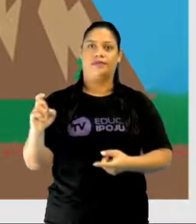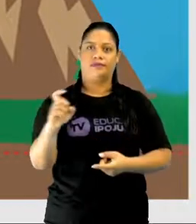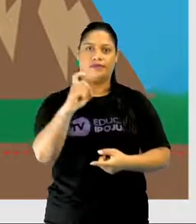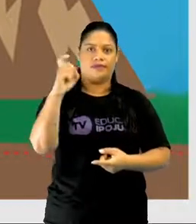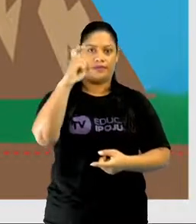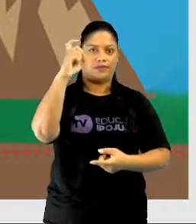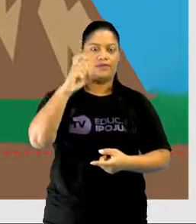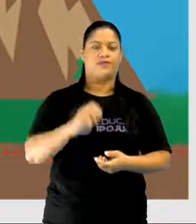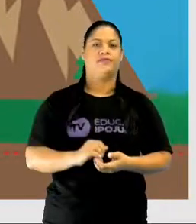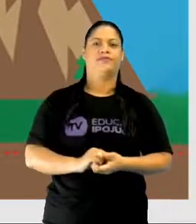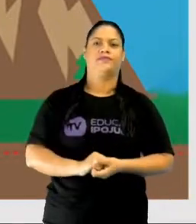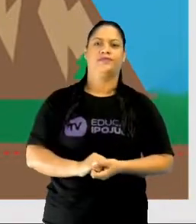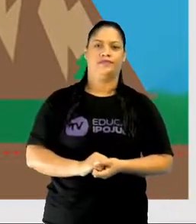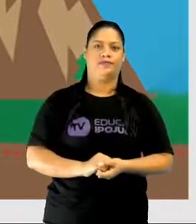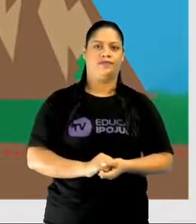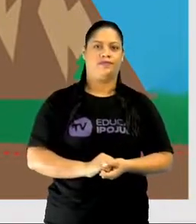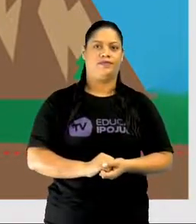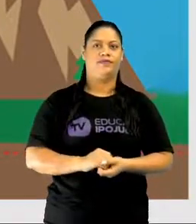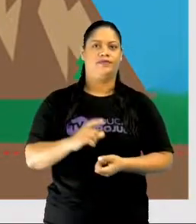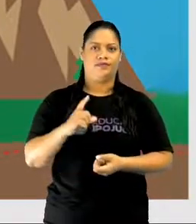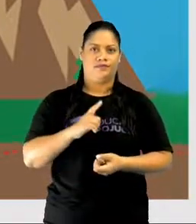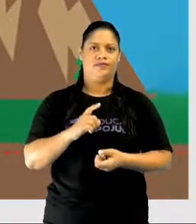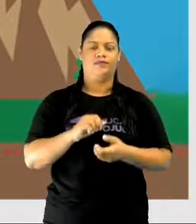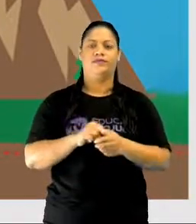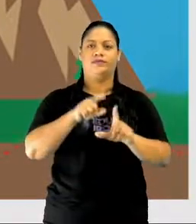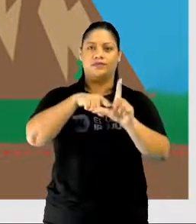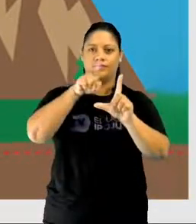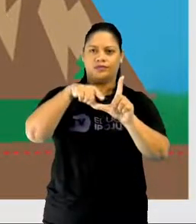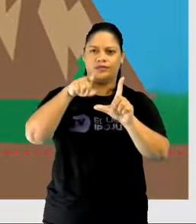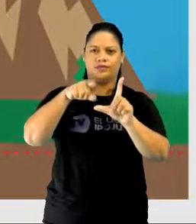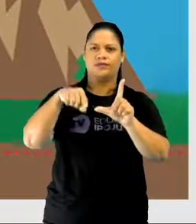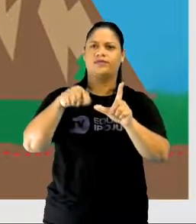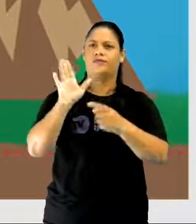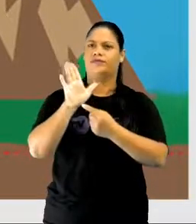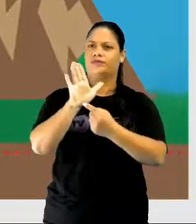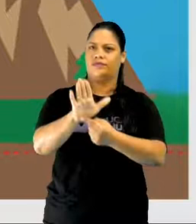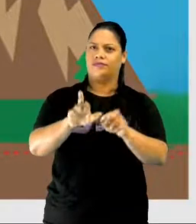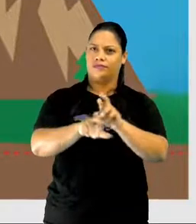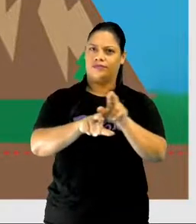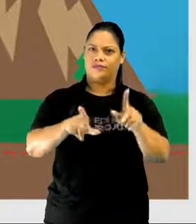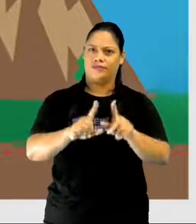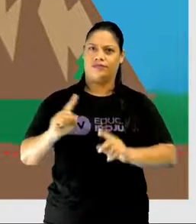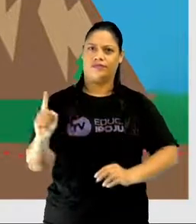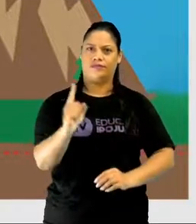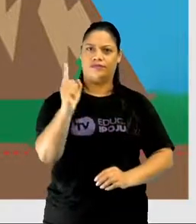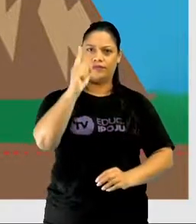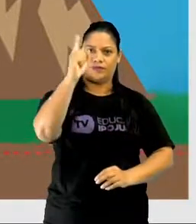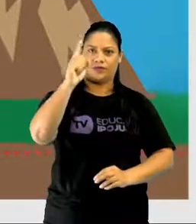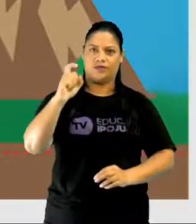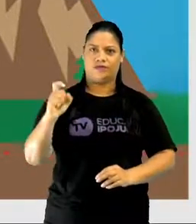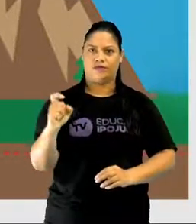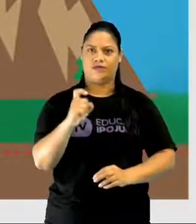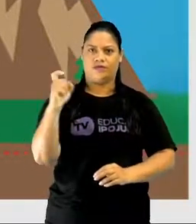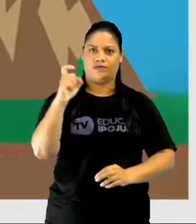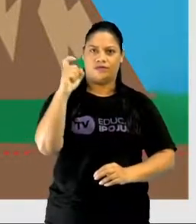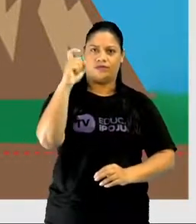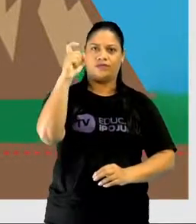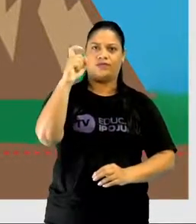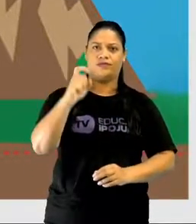Vejam só. Aqui a gente tem um gráfico mostrando a diferença entre altura e altitude.